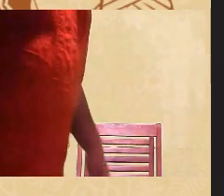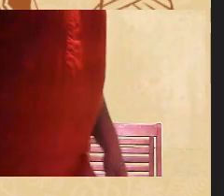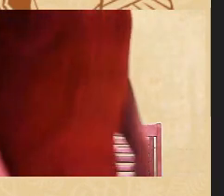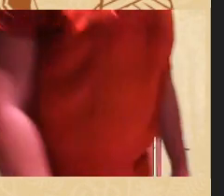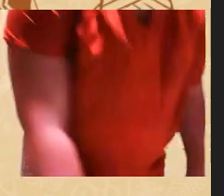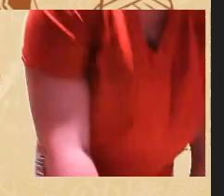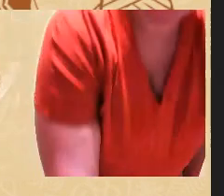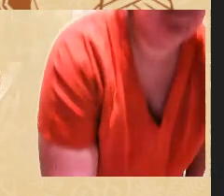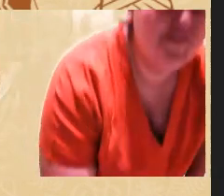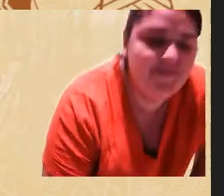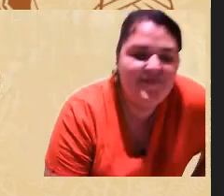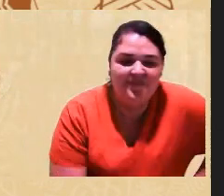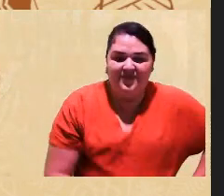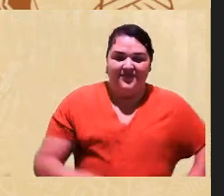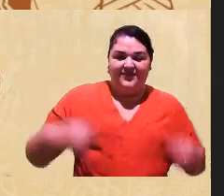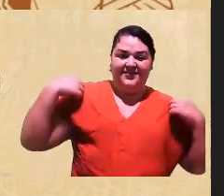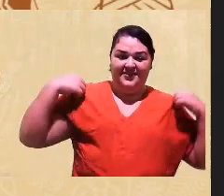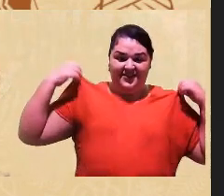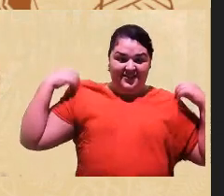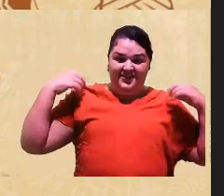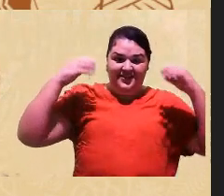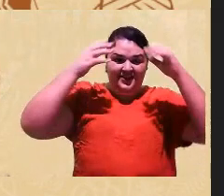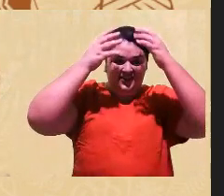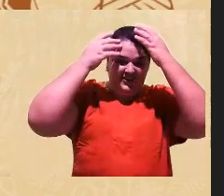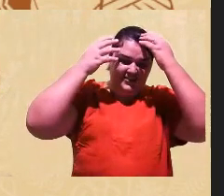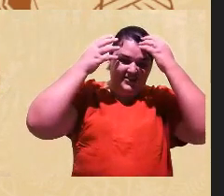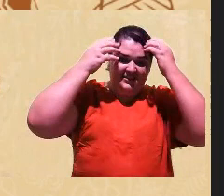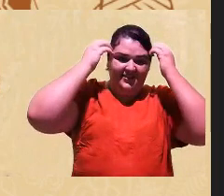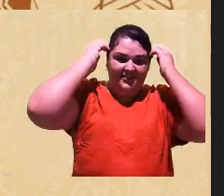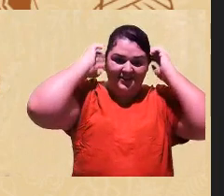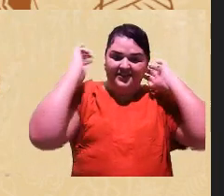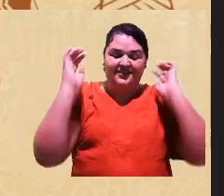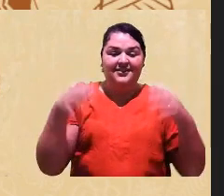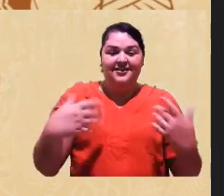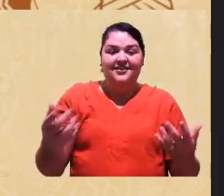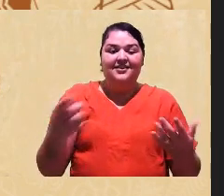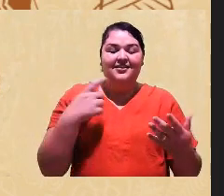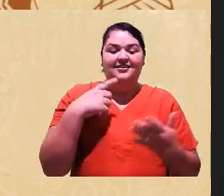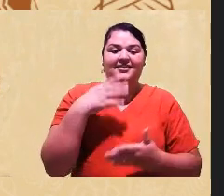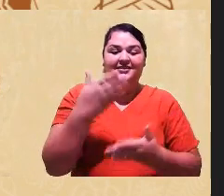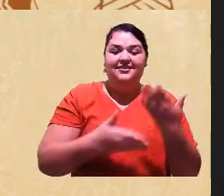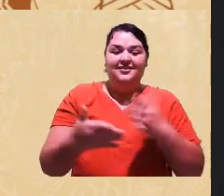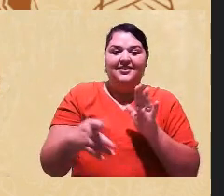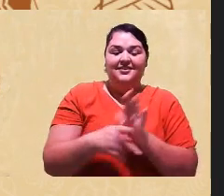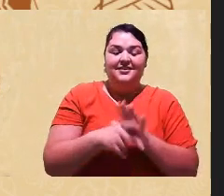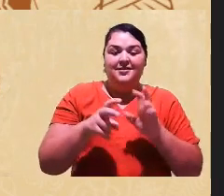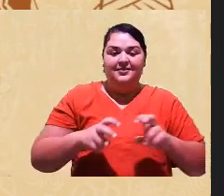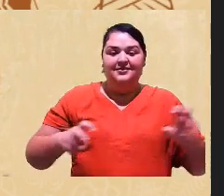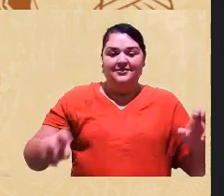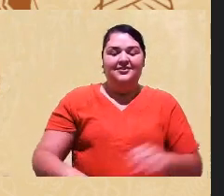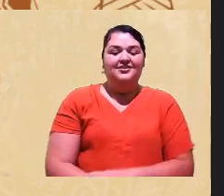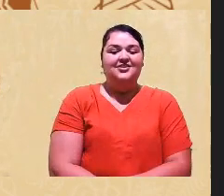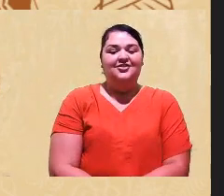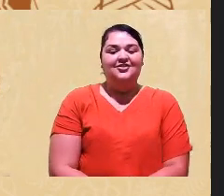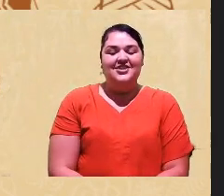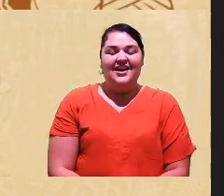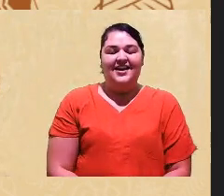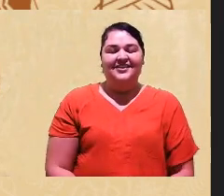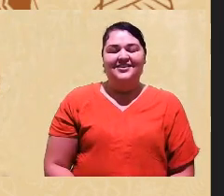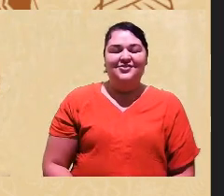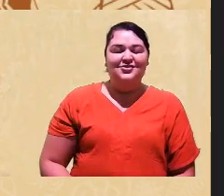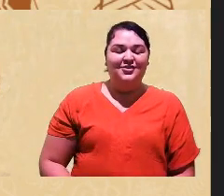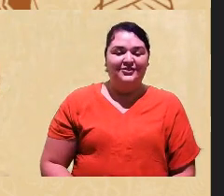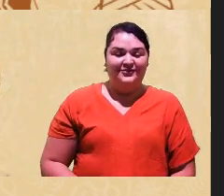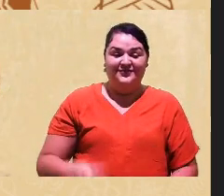negra e aí eu queria saber como como seria isso numa banca Obrigada Natasha